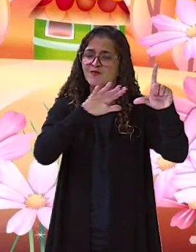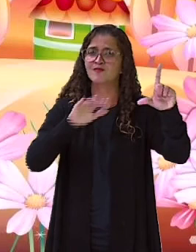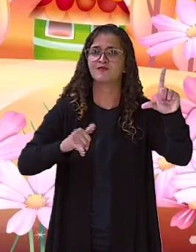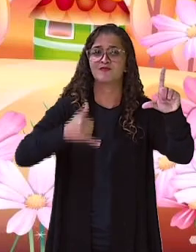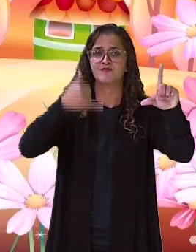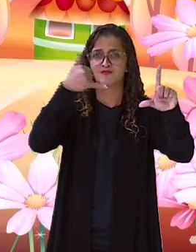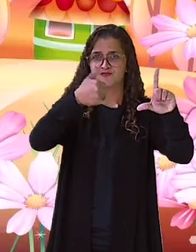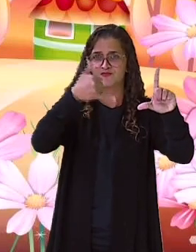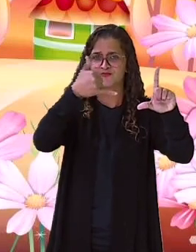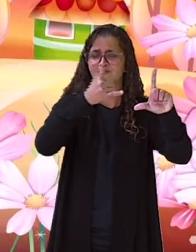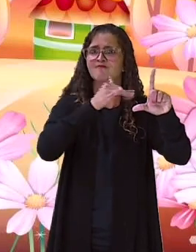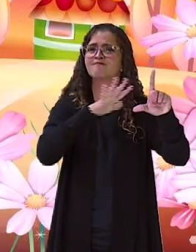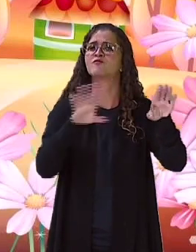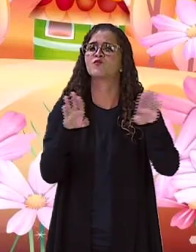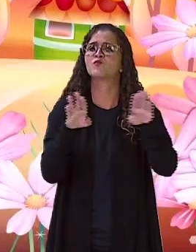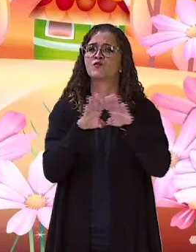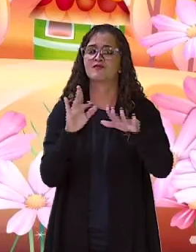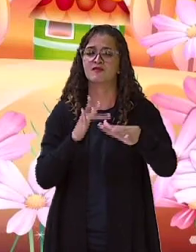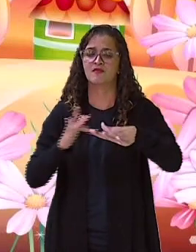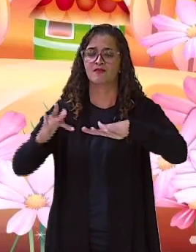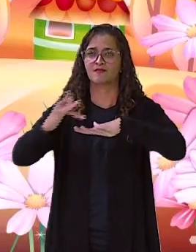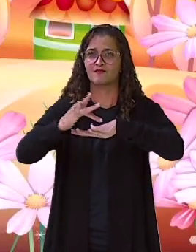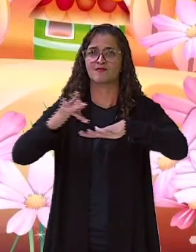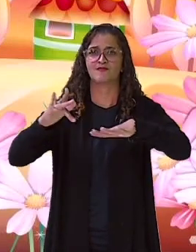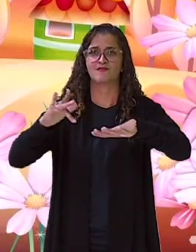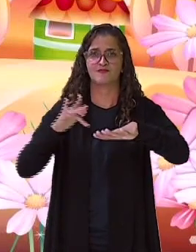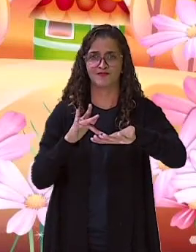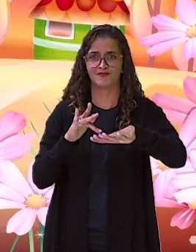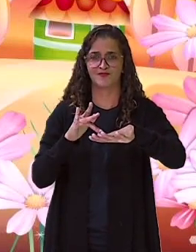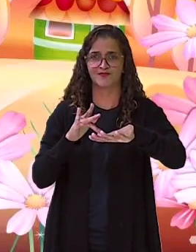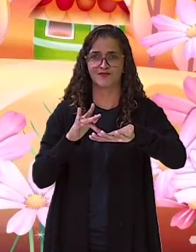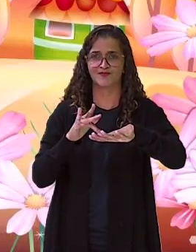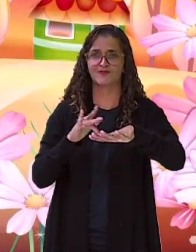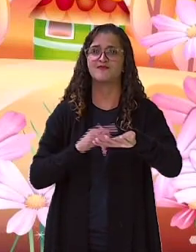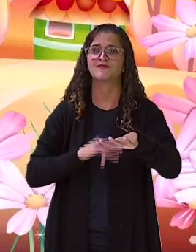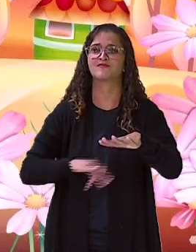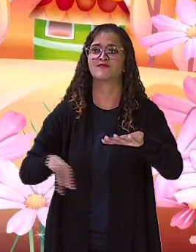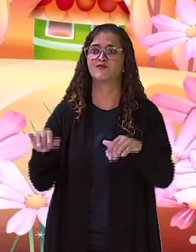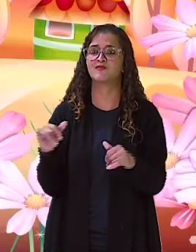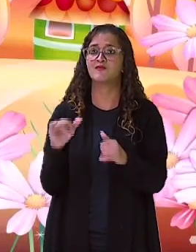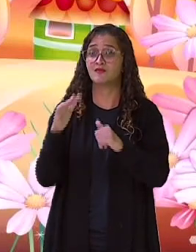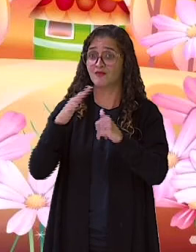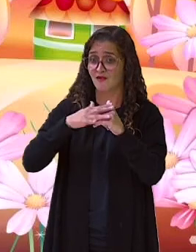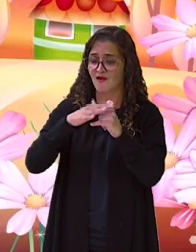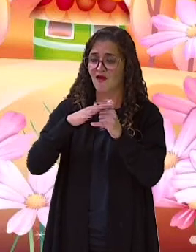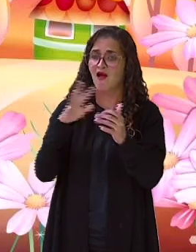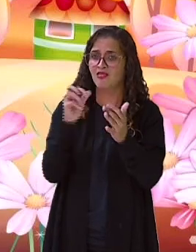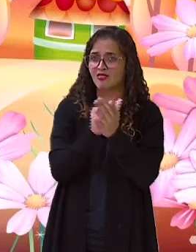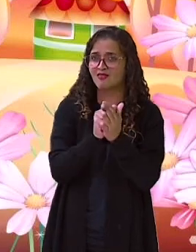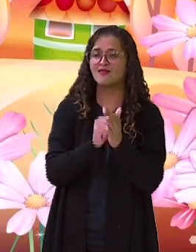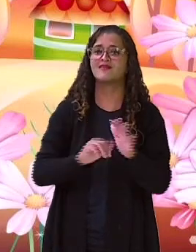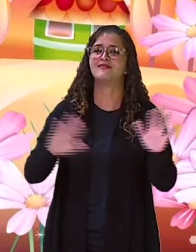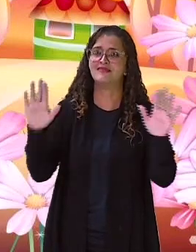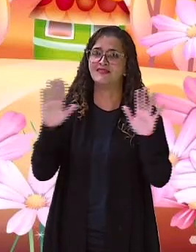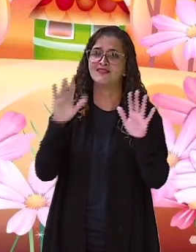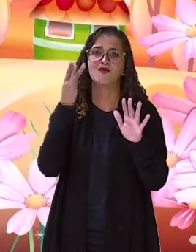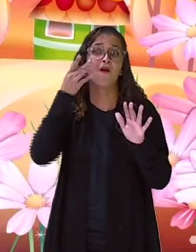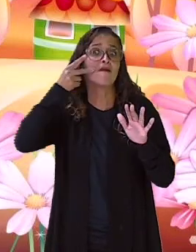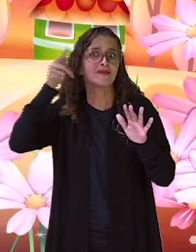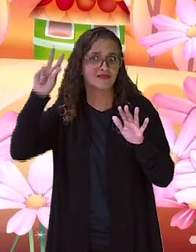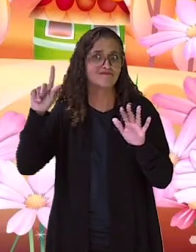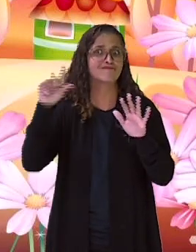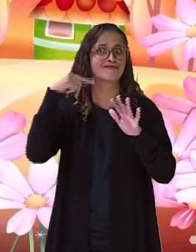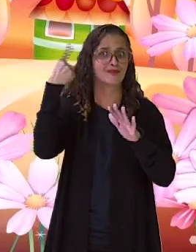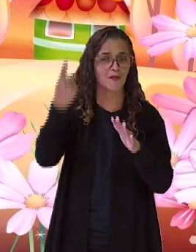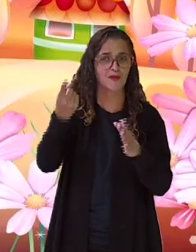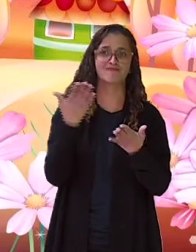Acesse nossas redes sociais e se inscreva em nosso canal no YouTube Smédi GV. Tchau, aguardo vocês até a